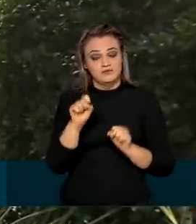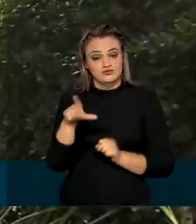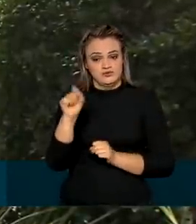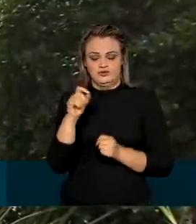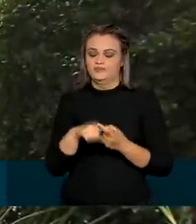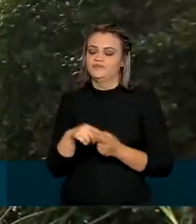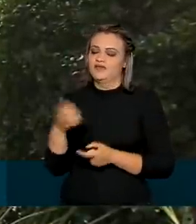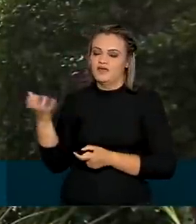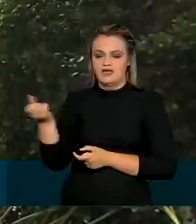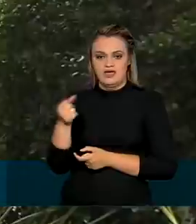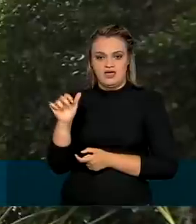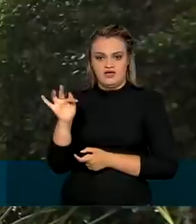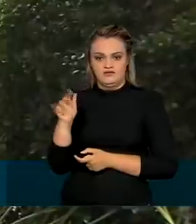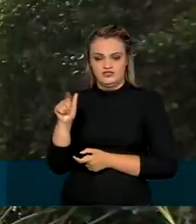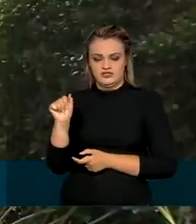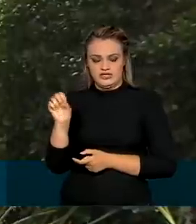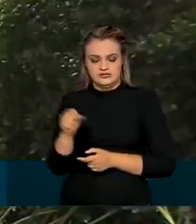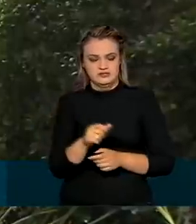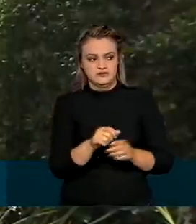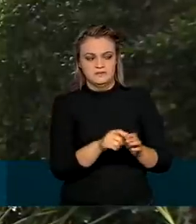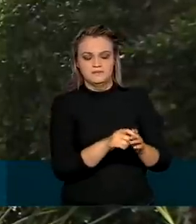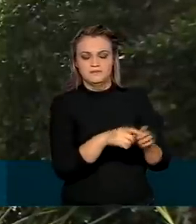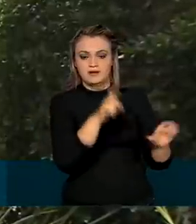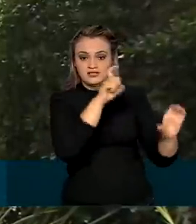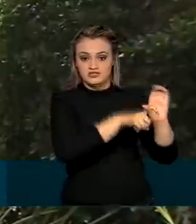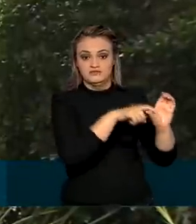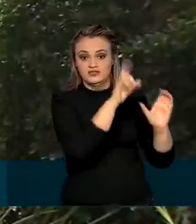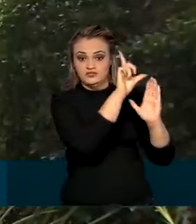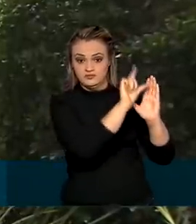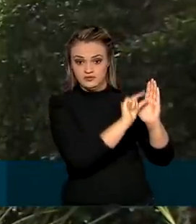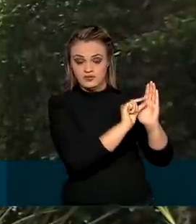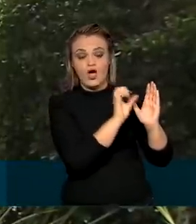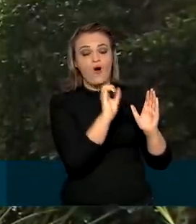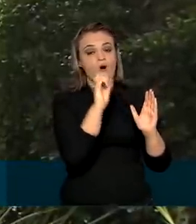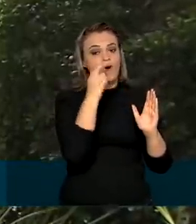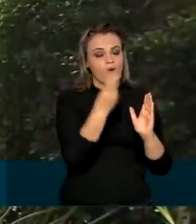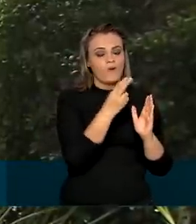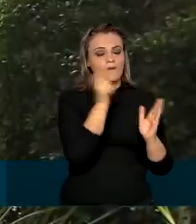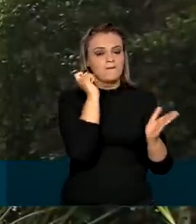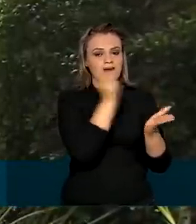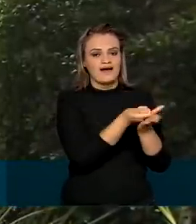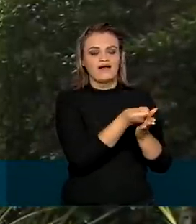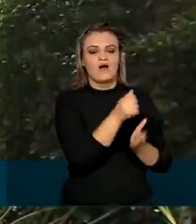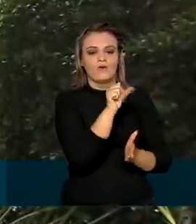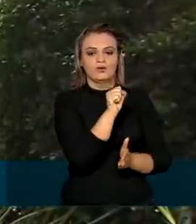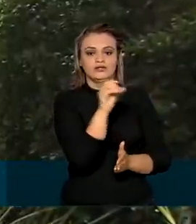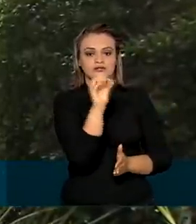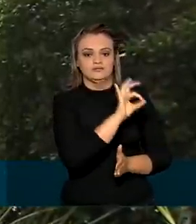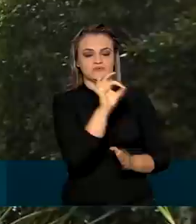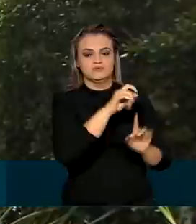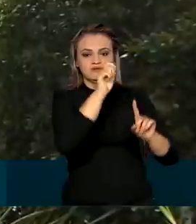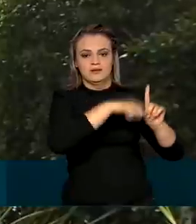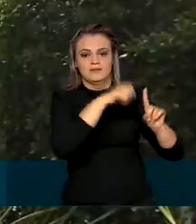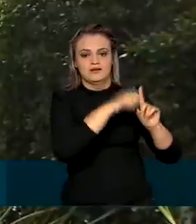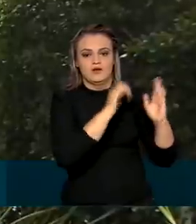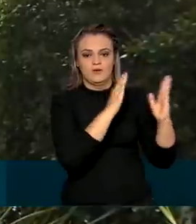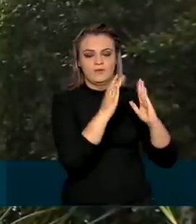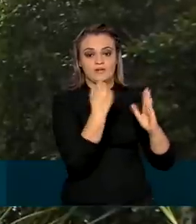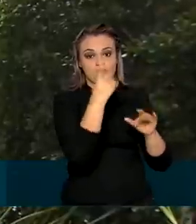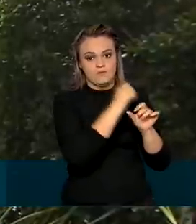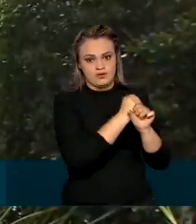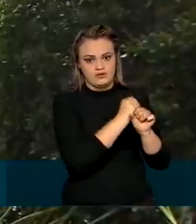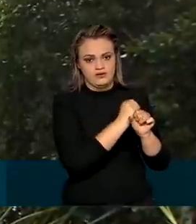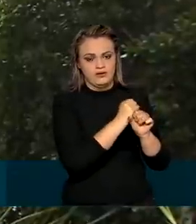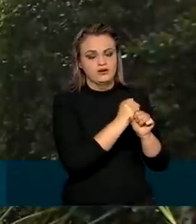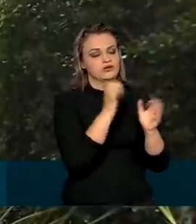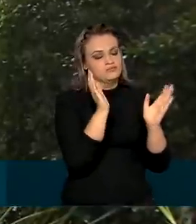Usar o FGTS para reduzir o saldo devedor ou abater até 80% das parcelas referentes a um ano, período que